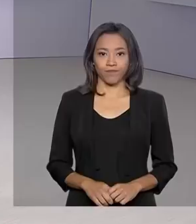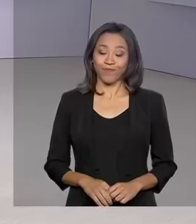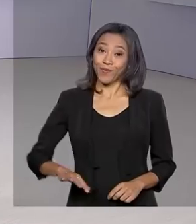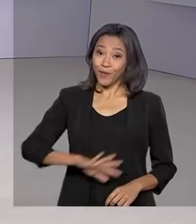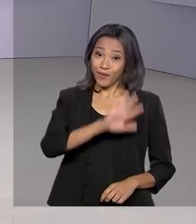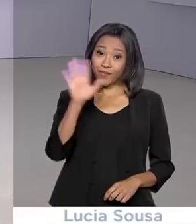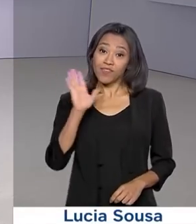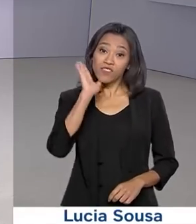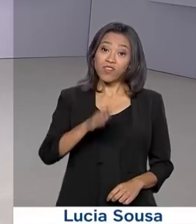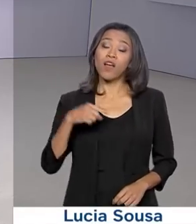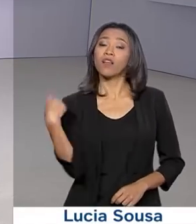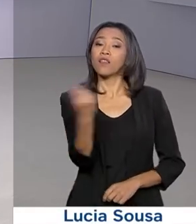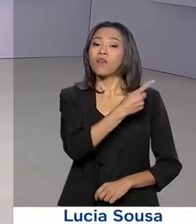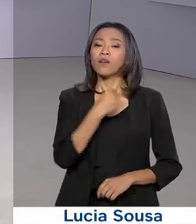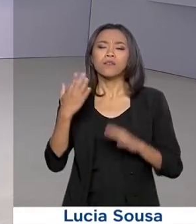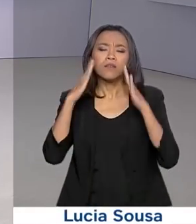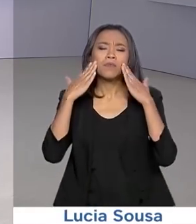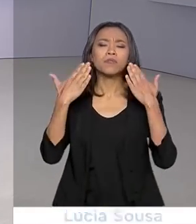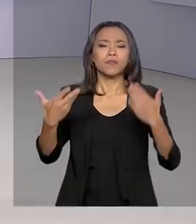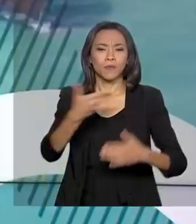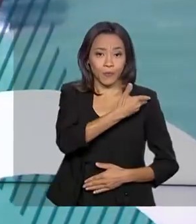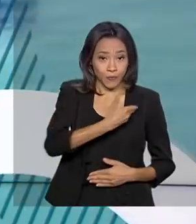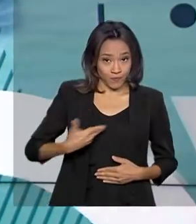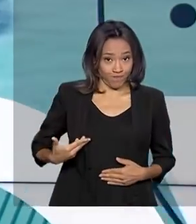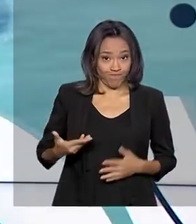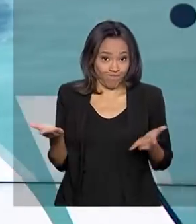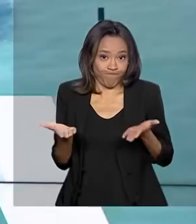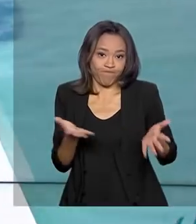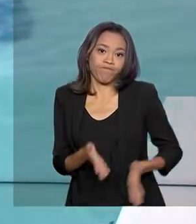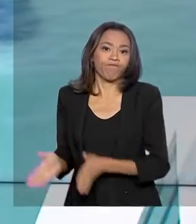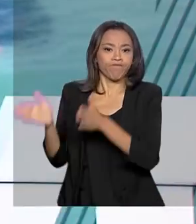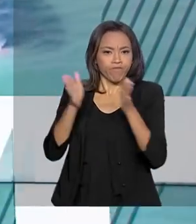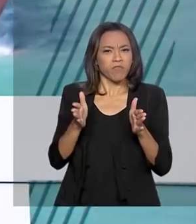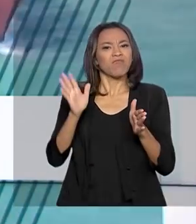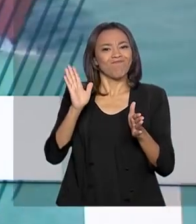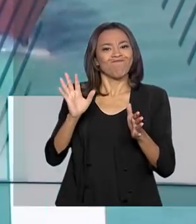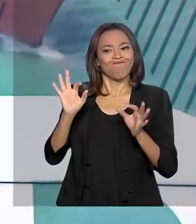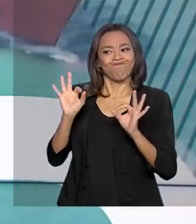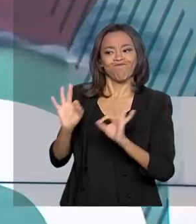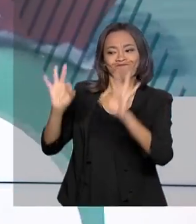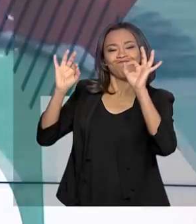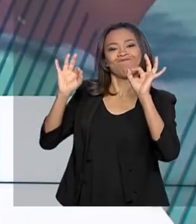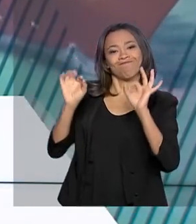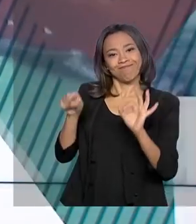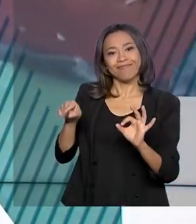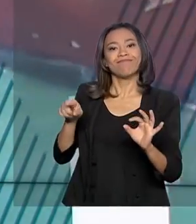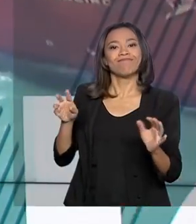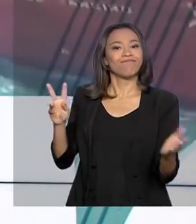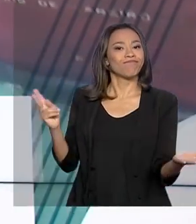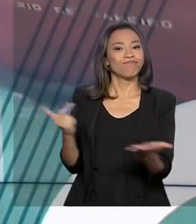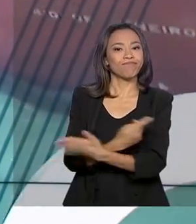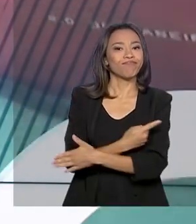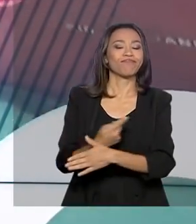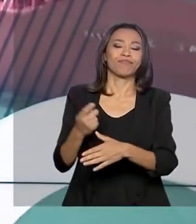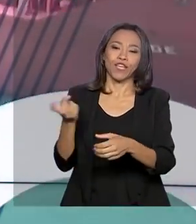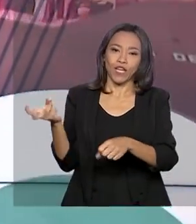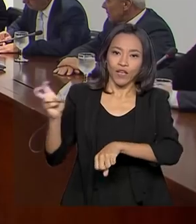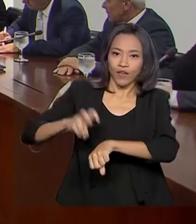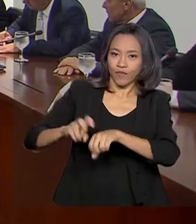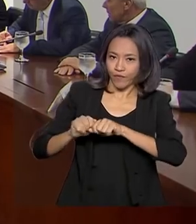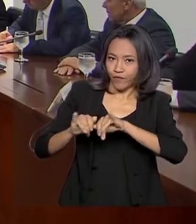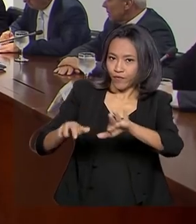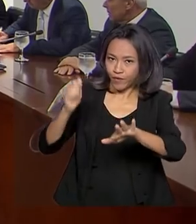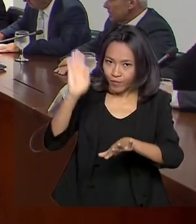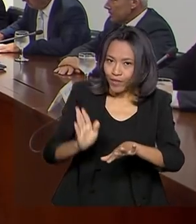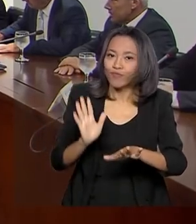Olá, já estamos no ar com o Governo Agora. Com a confirmação do primeiro caso de coronavírus no Brasil, o Governo